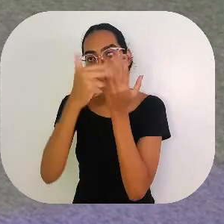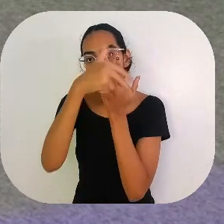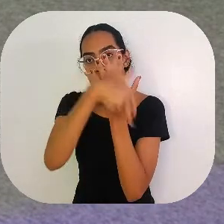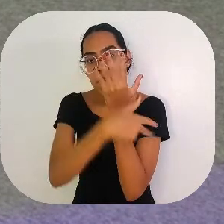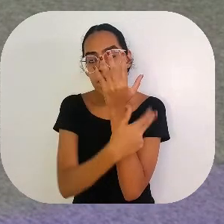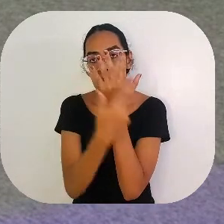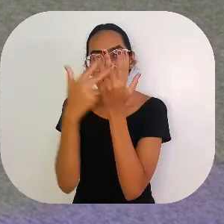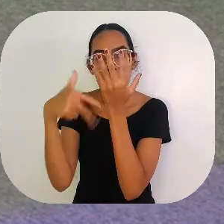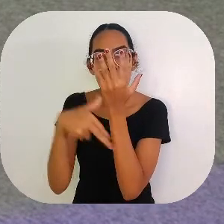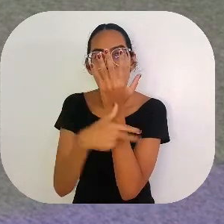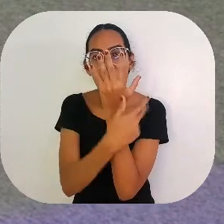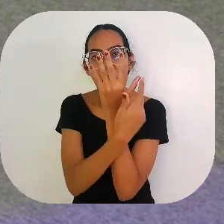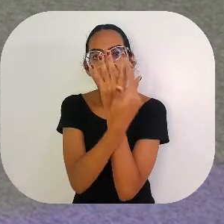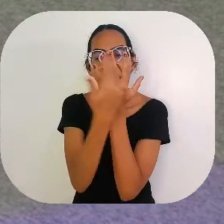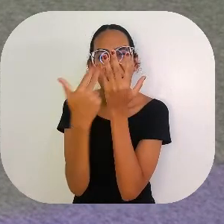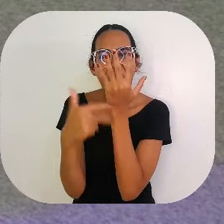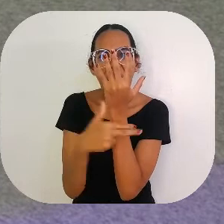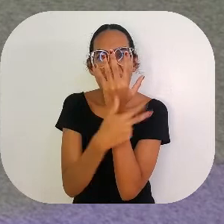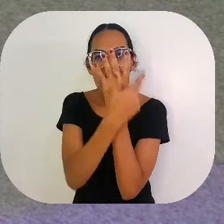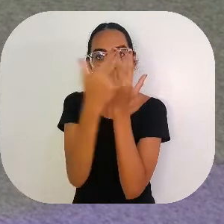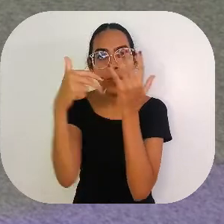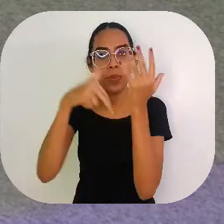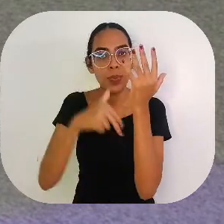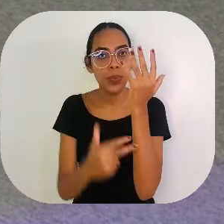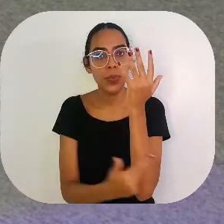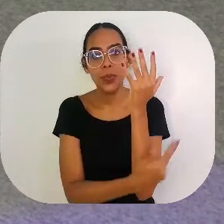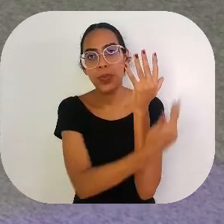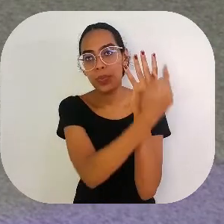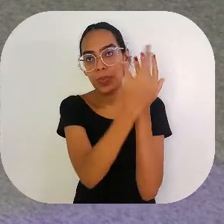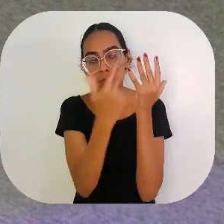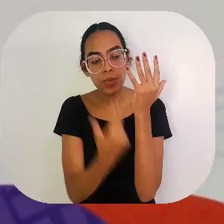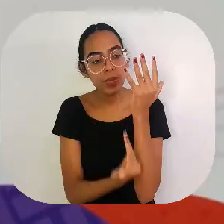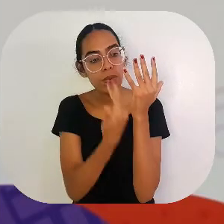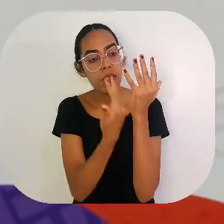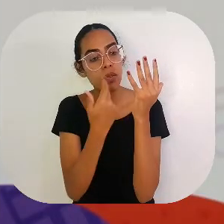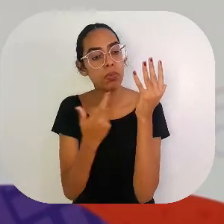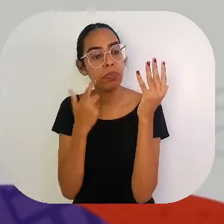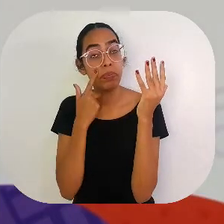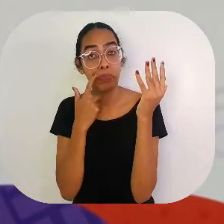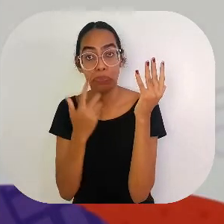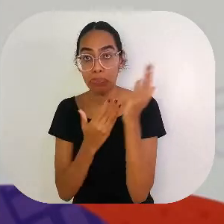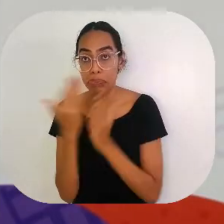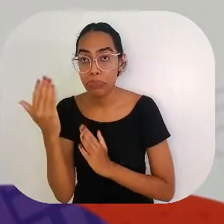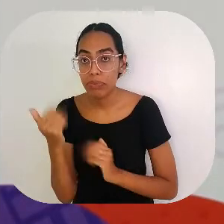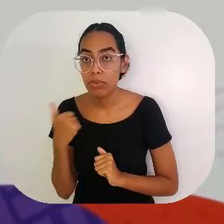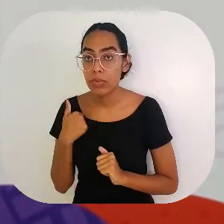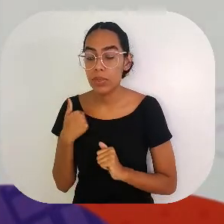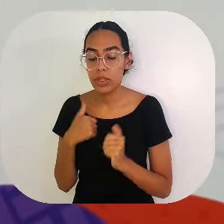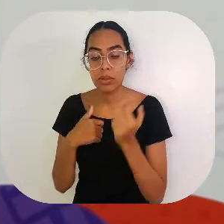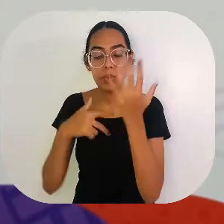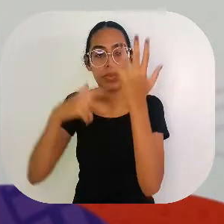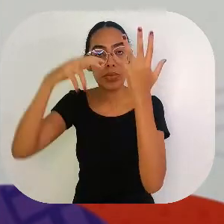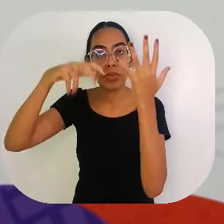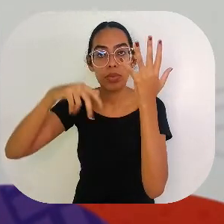Verificando, olhando qual era o melhor ângulo da árvore, pra ele poder cortar. De repente, ele subiu num galho e